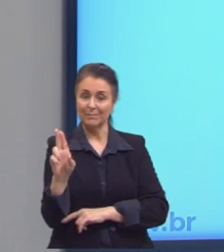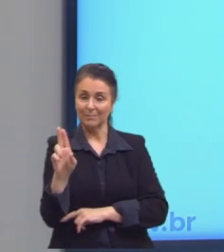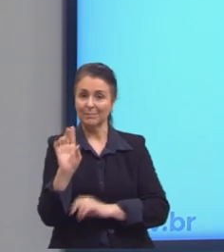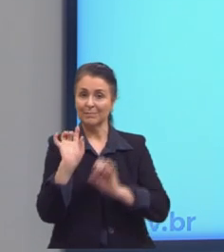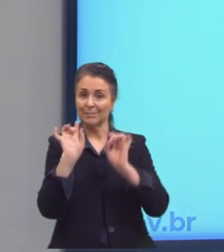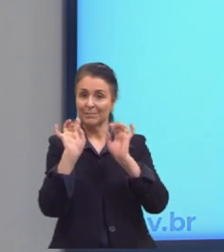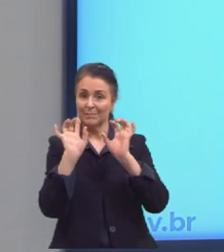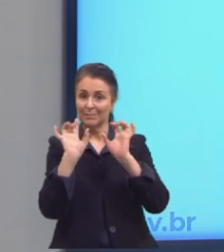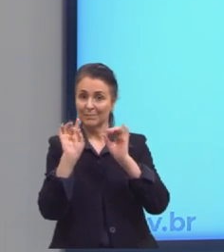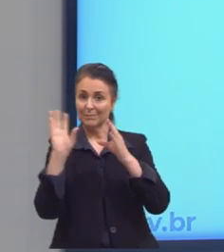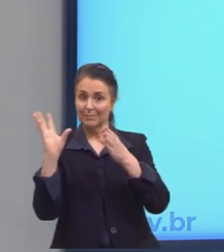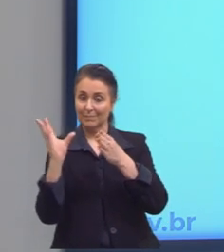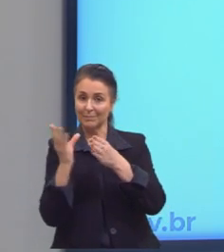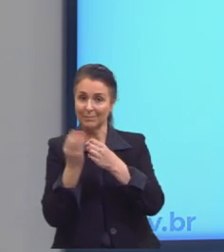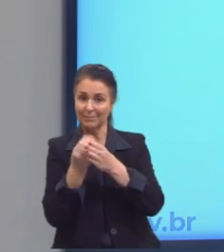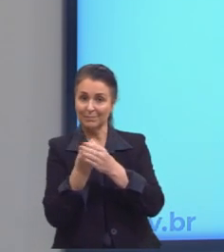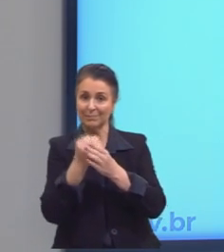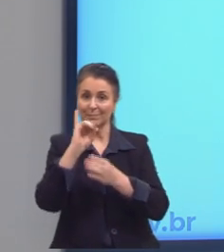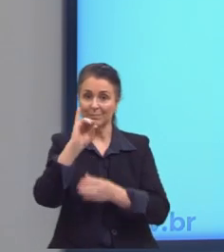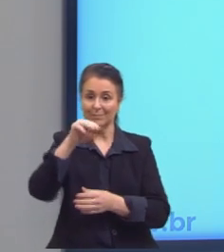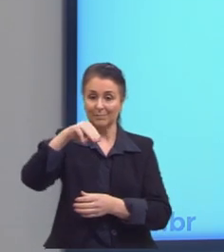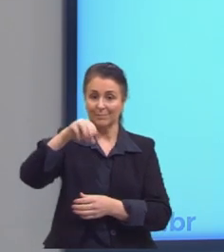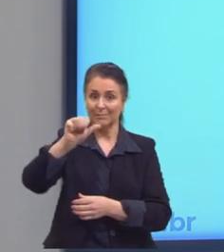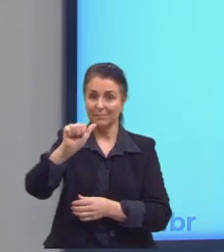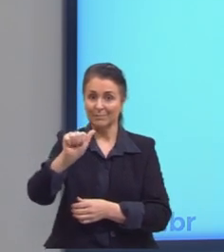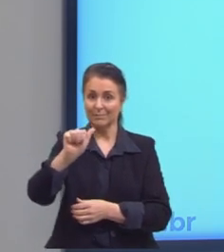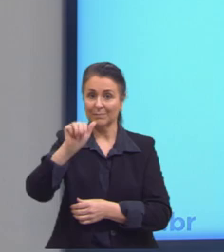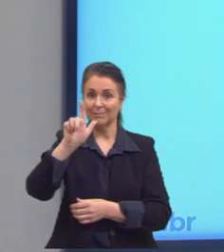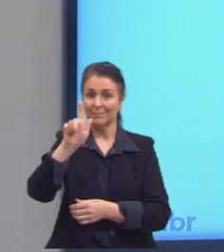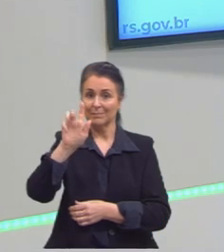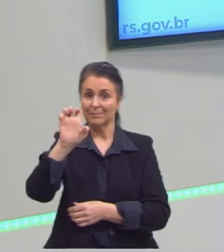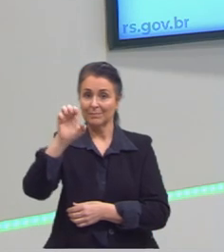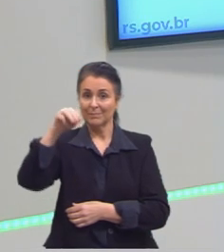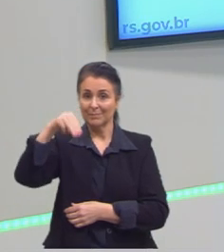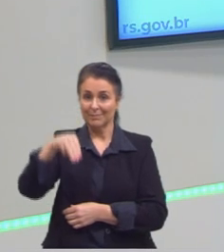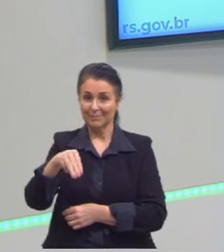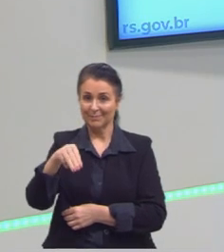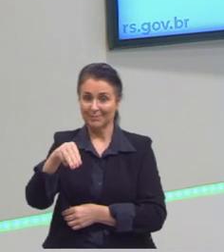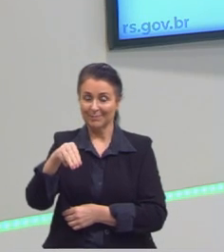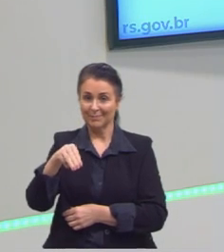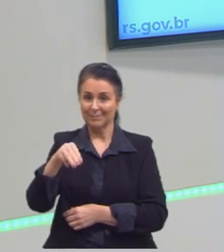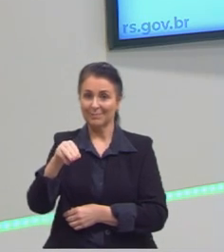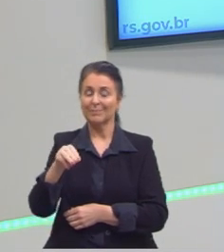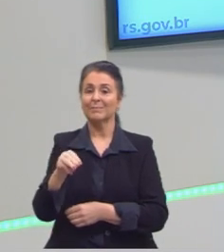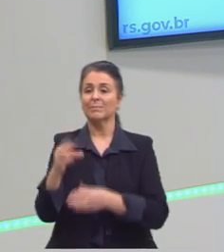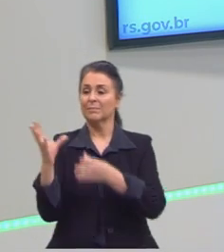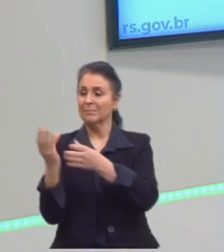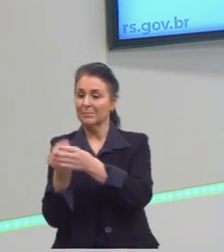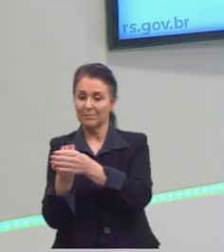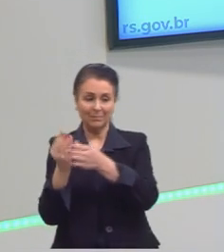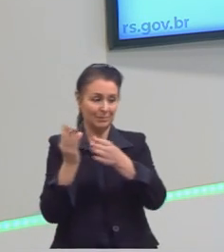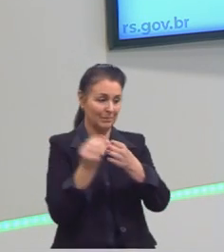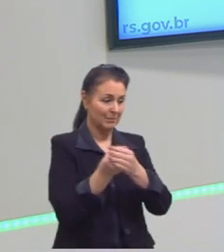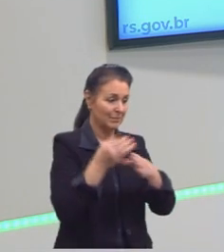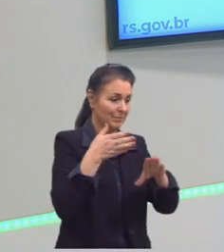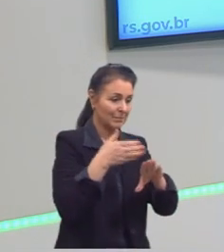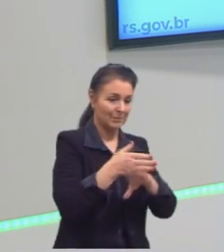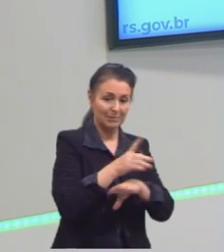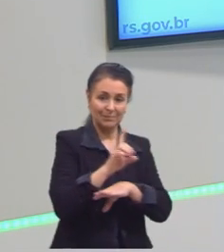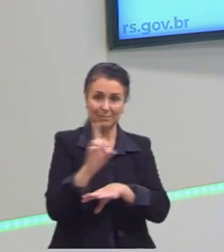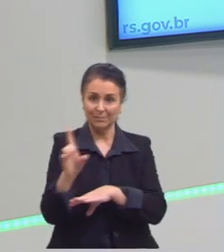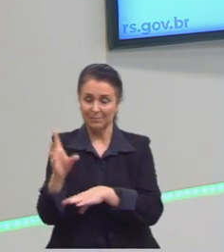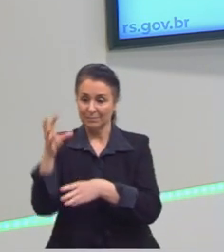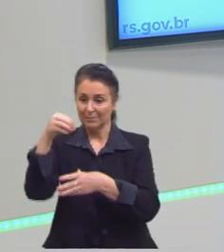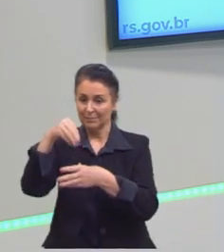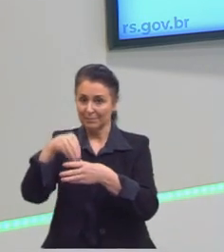chamados de conjunto imagem, tá? Bom, a gente já viu quando um conjunto pertence, faz parte de outro, né? Uma relação